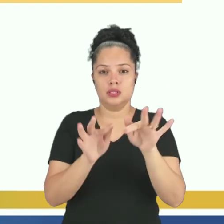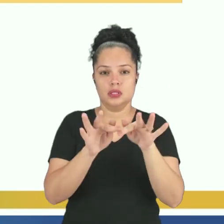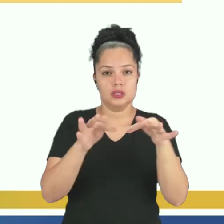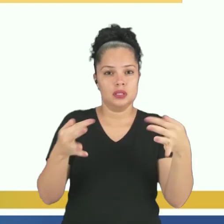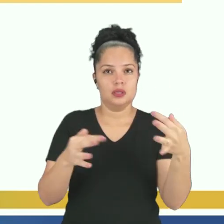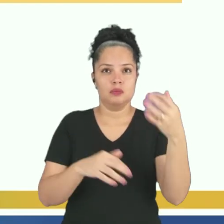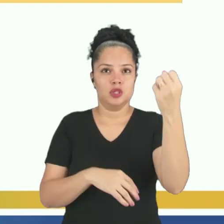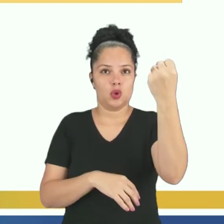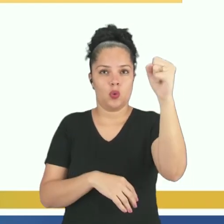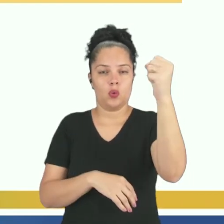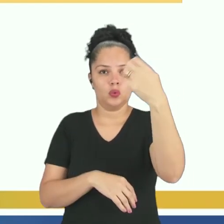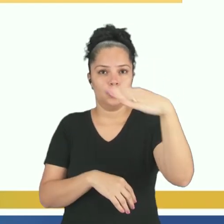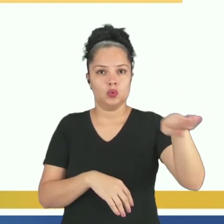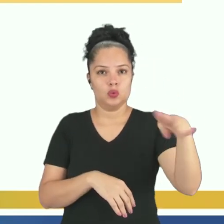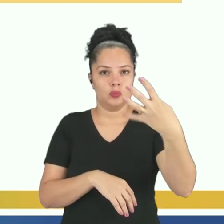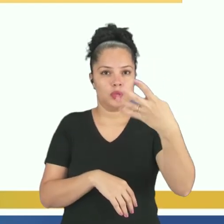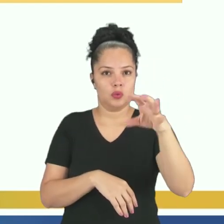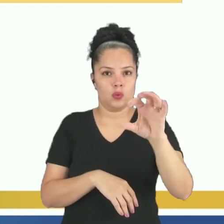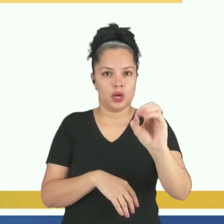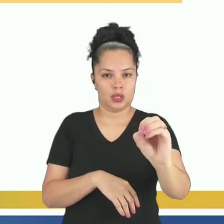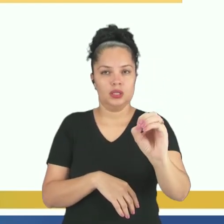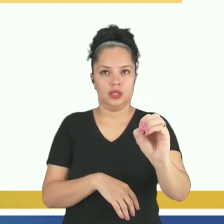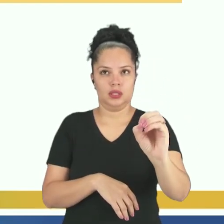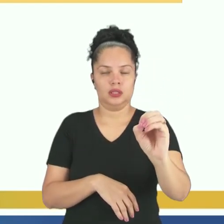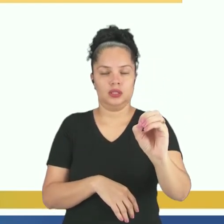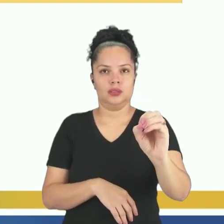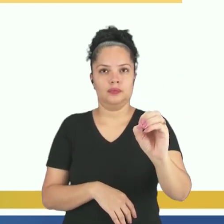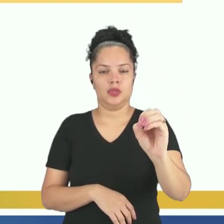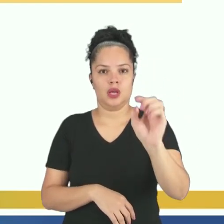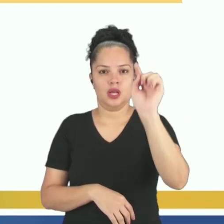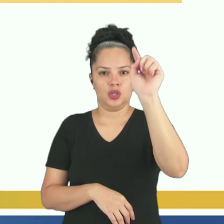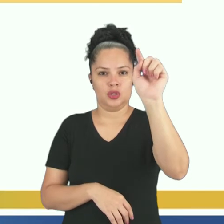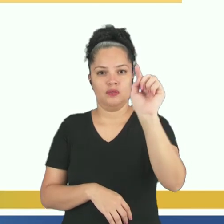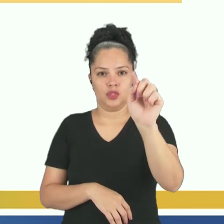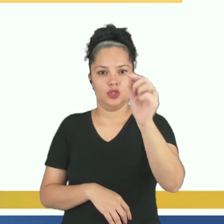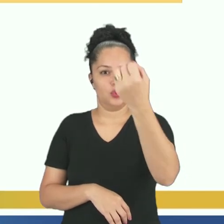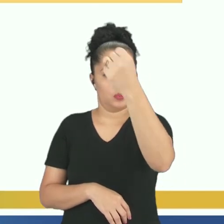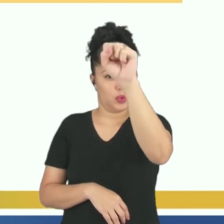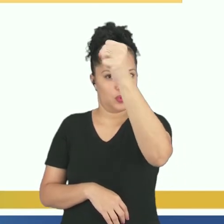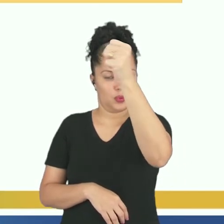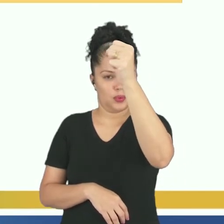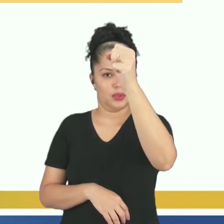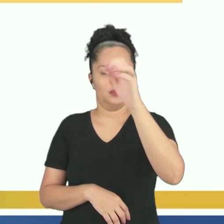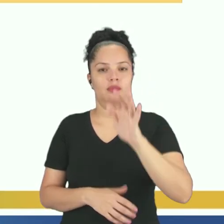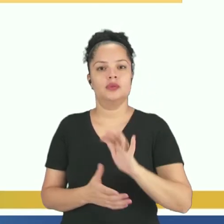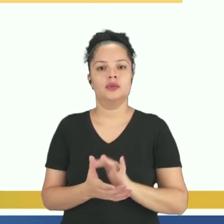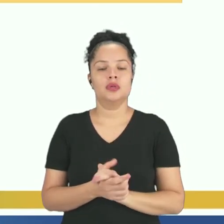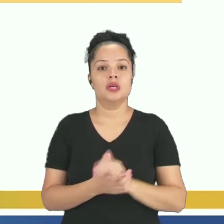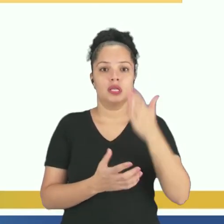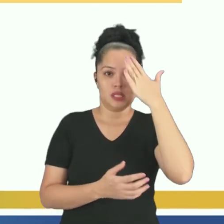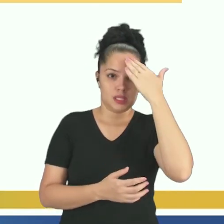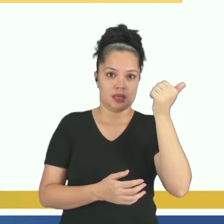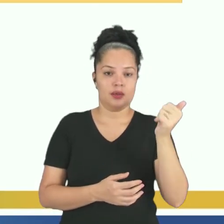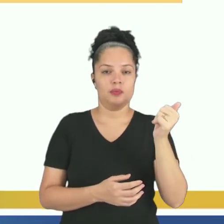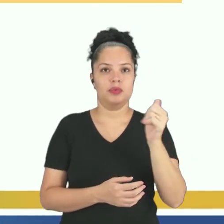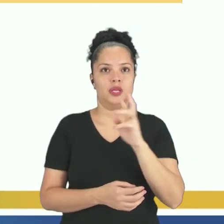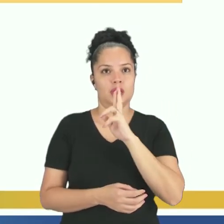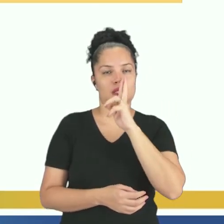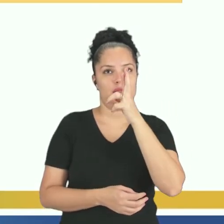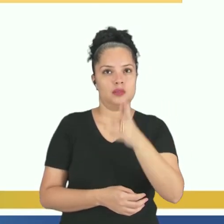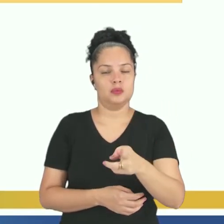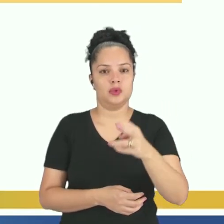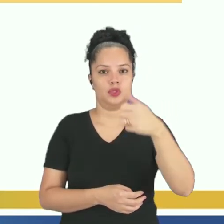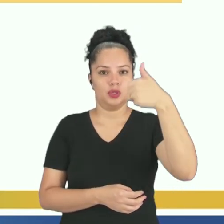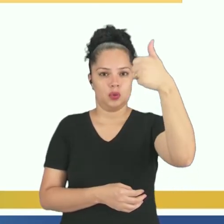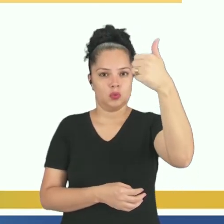8 sobre 40, dividir por 8 em cima e embaixo, nós já vimos como é que simplifica a fração, nós chegamos na fração 1 quinto.